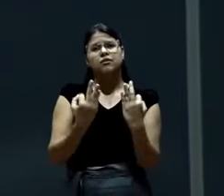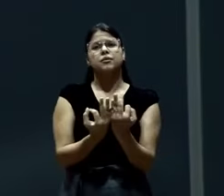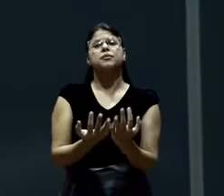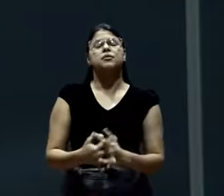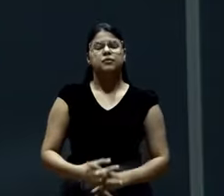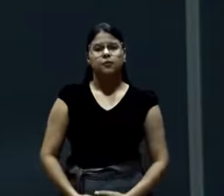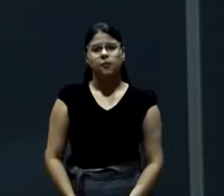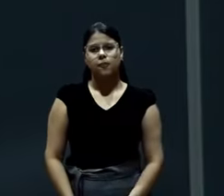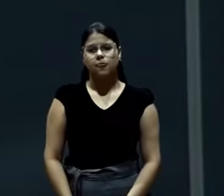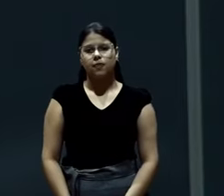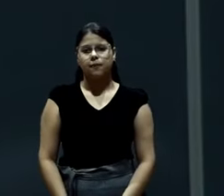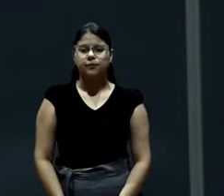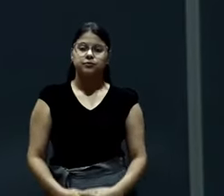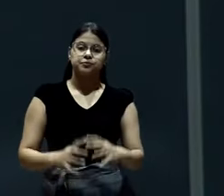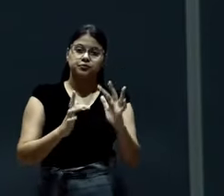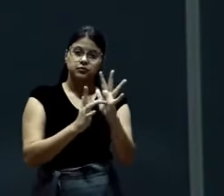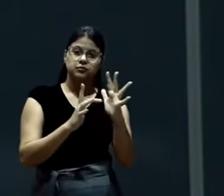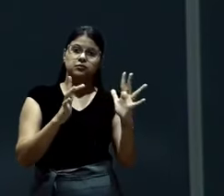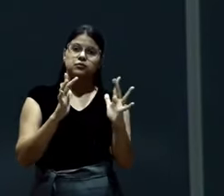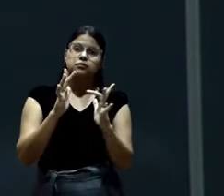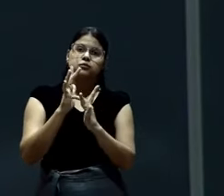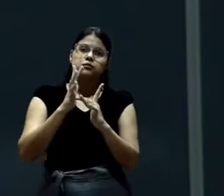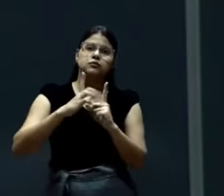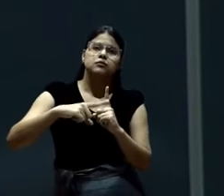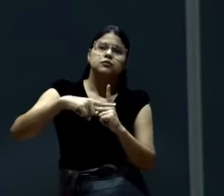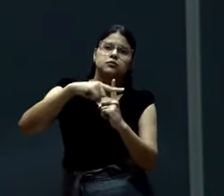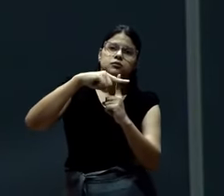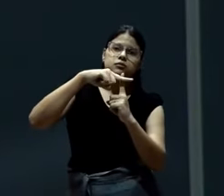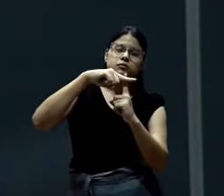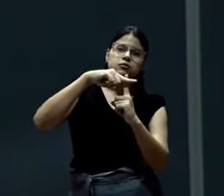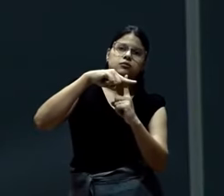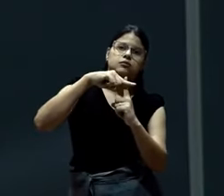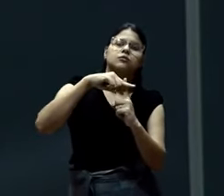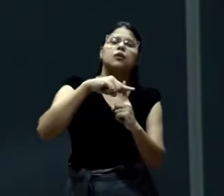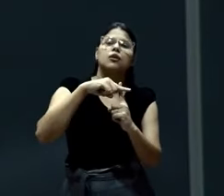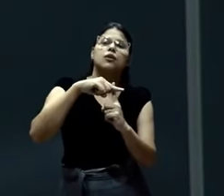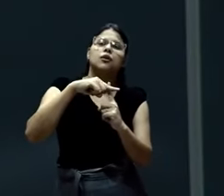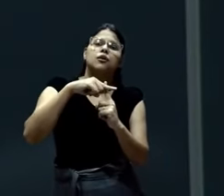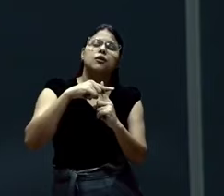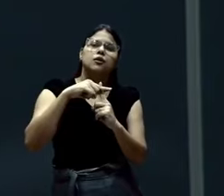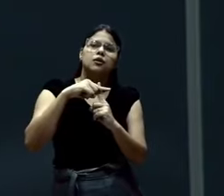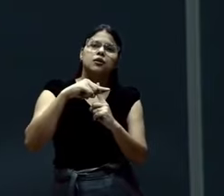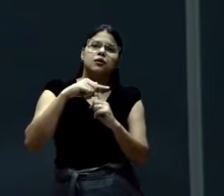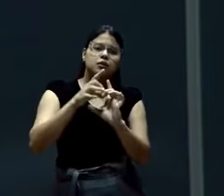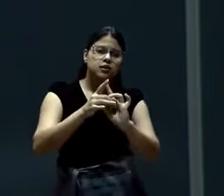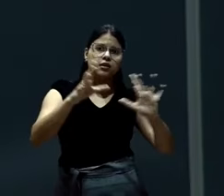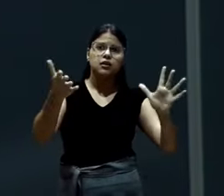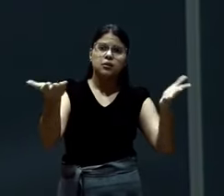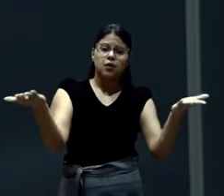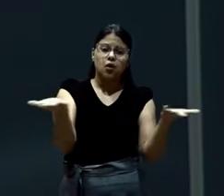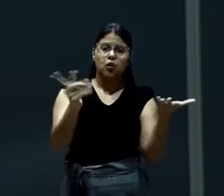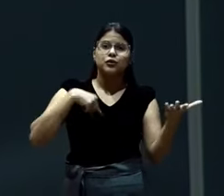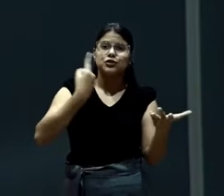A morte na cruz. No Calvário. Nos abriu essa oportunidade. De sermos. Família.